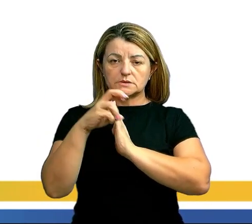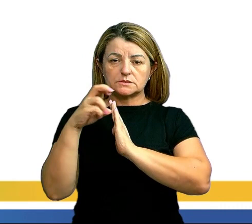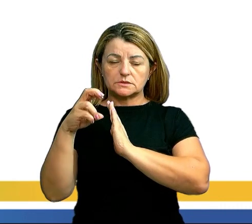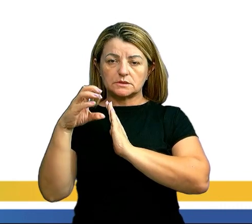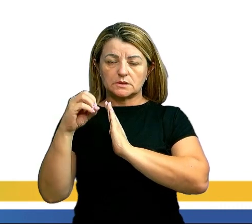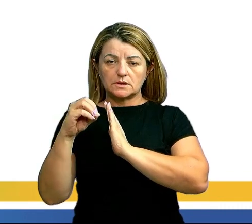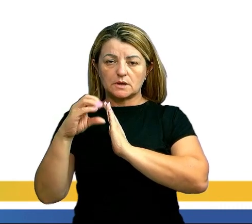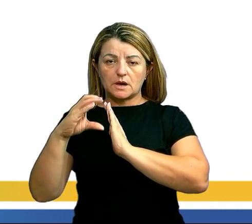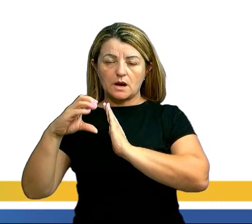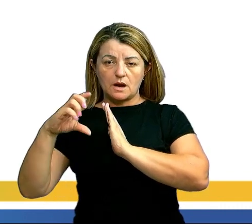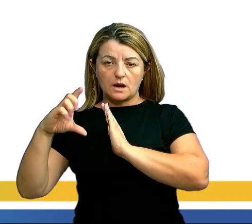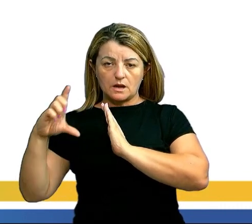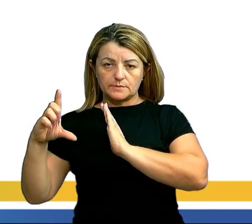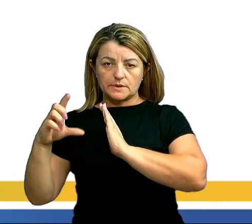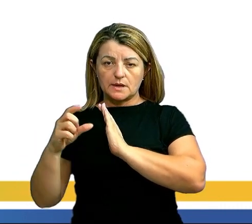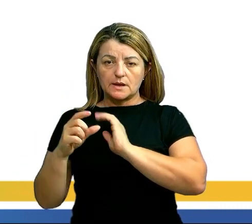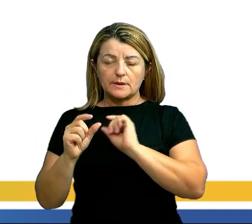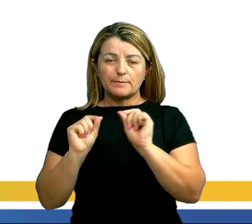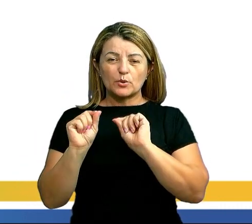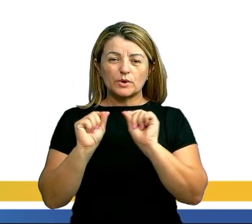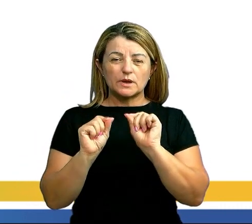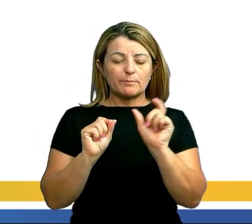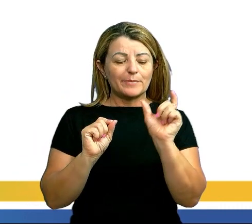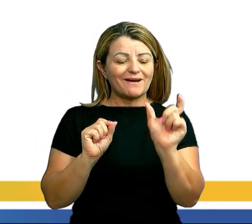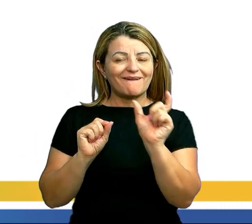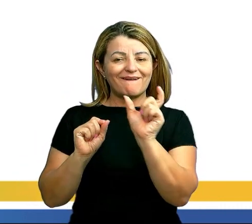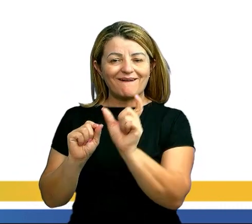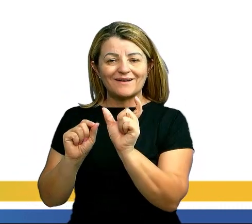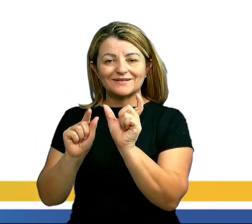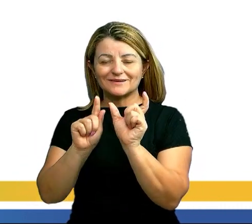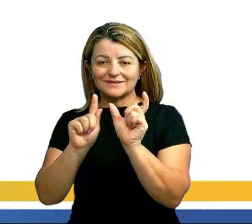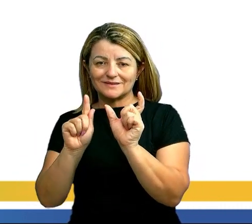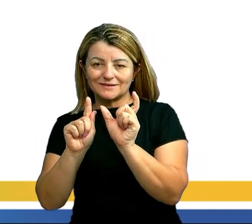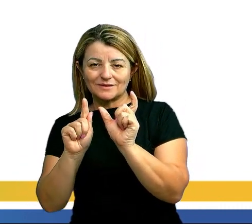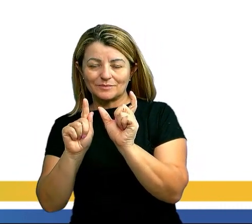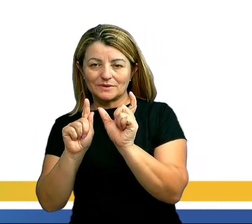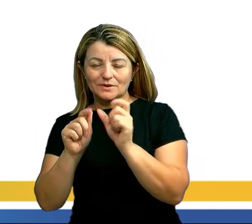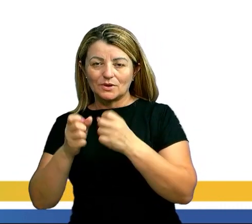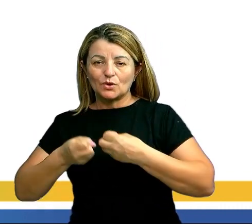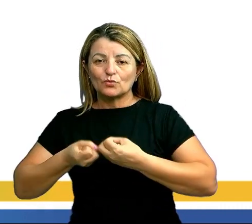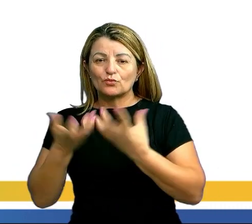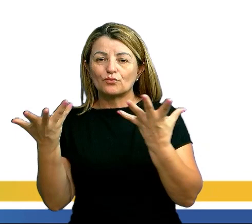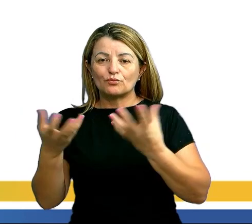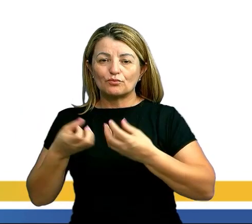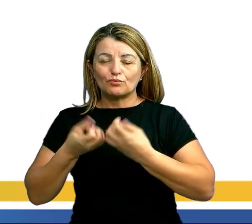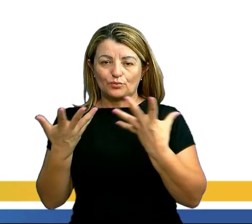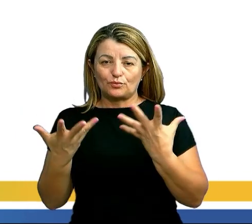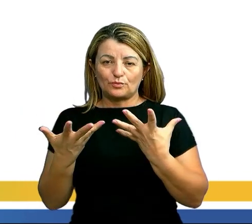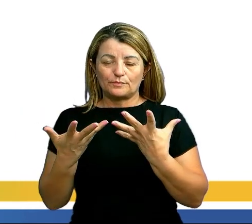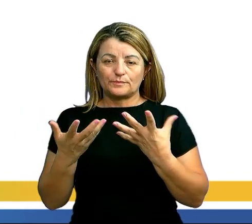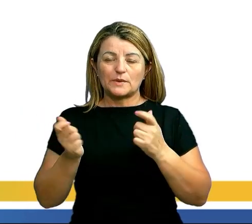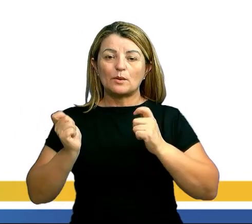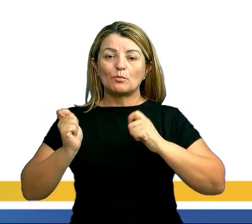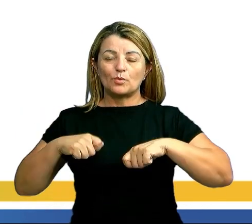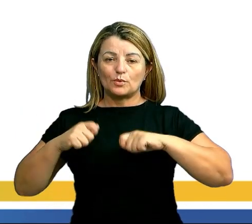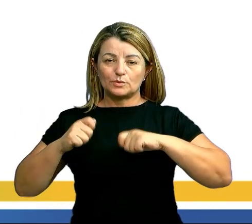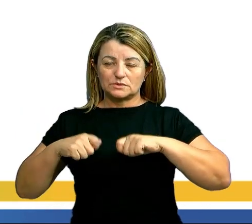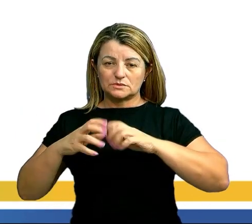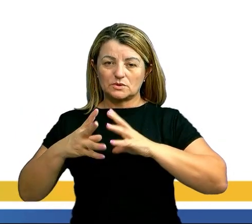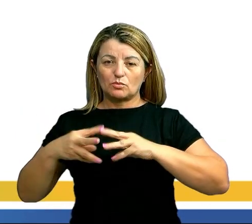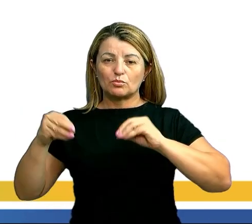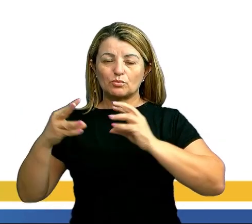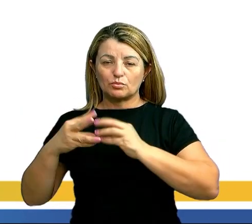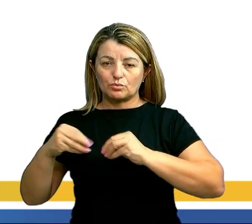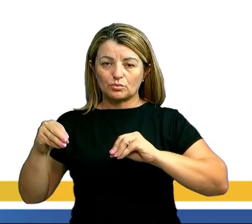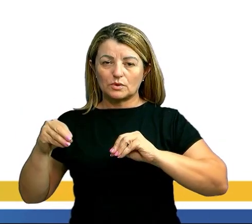para cada grama de água evaporada quando estamos em atividade física a potência dissipada é maior e portanto a